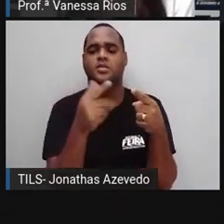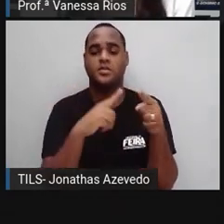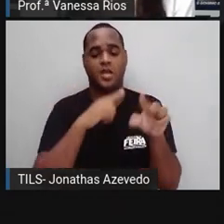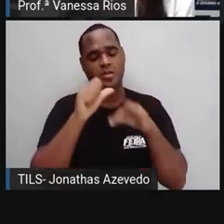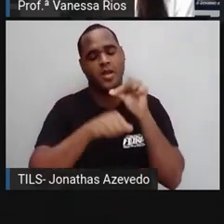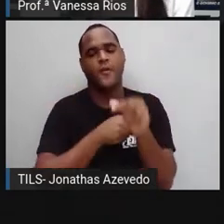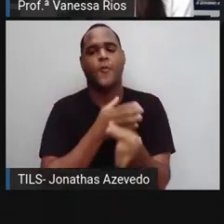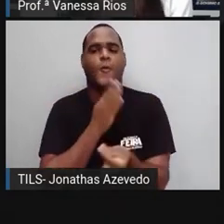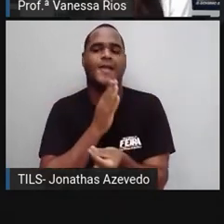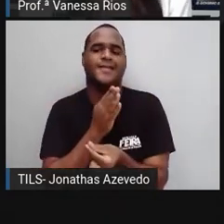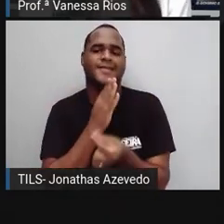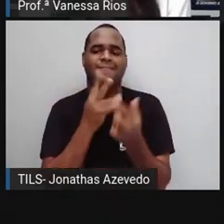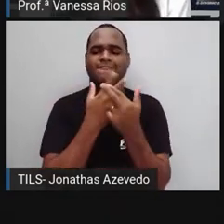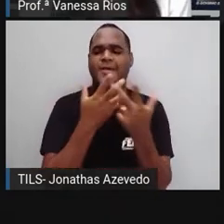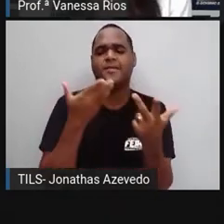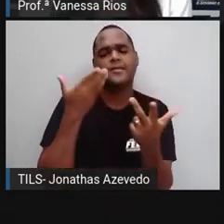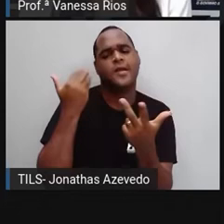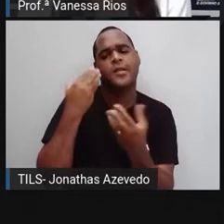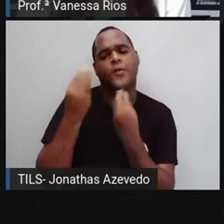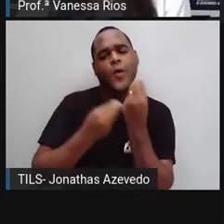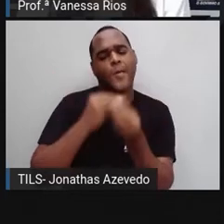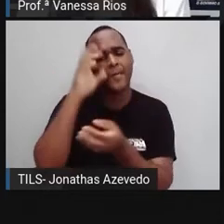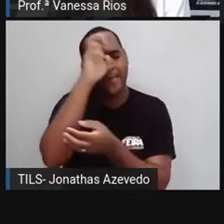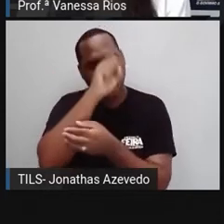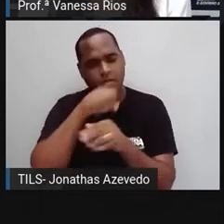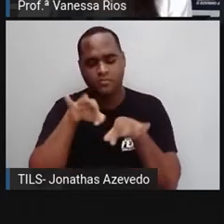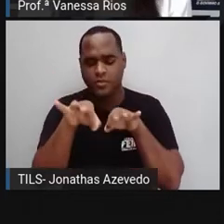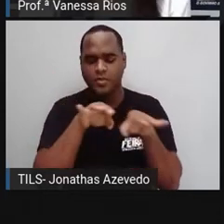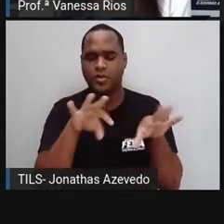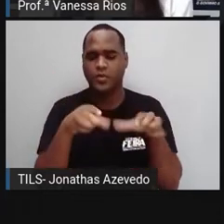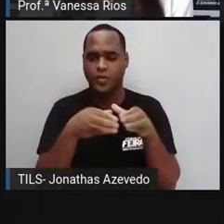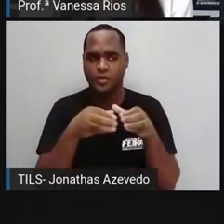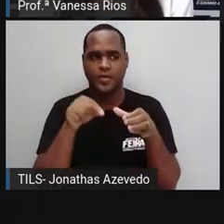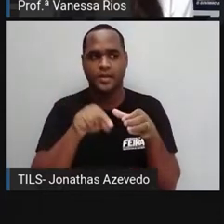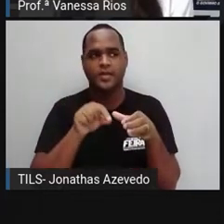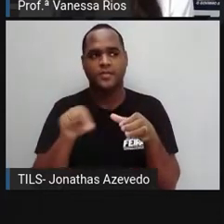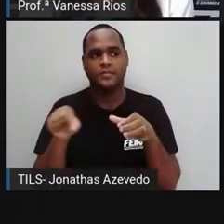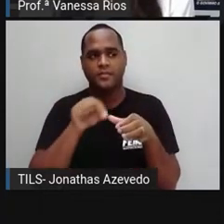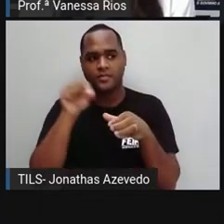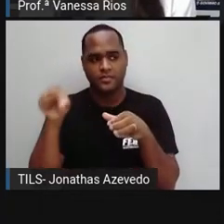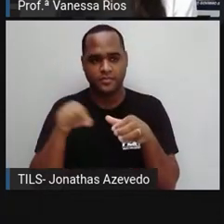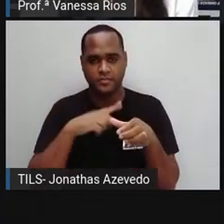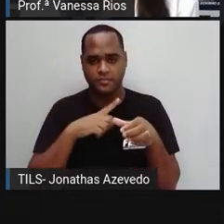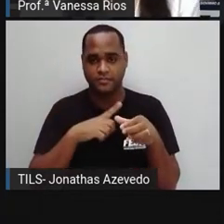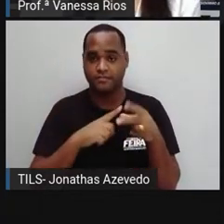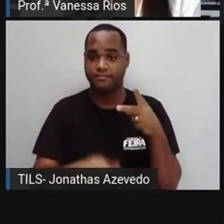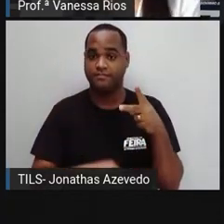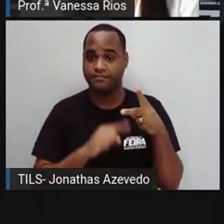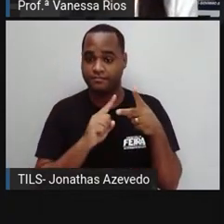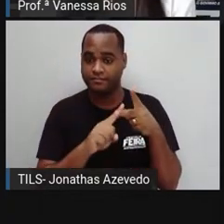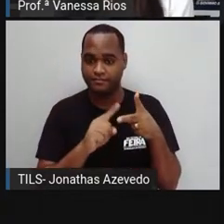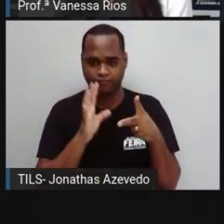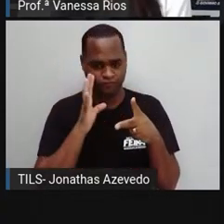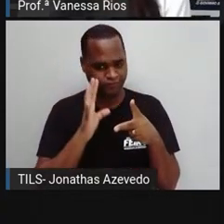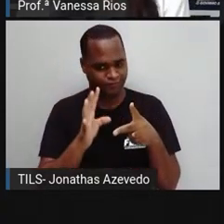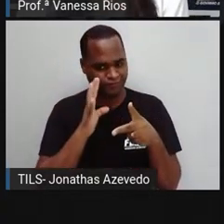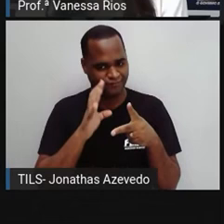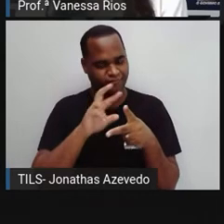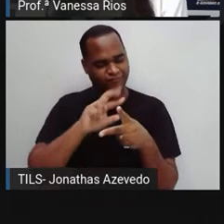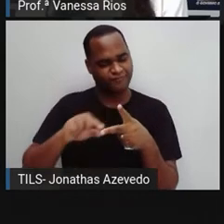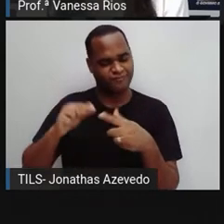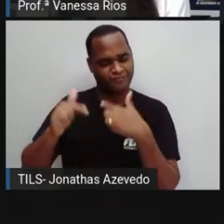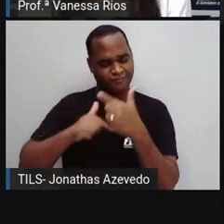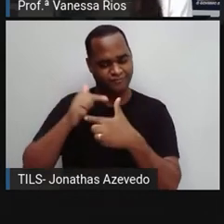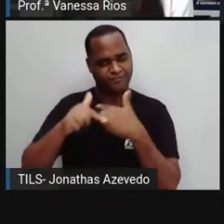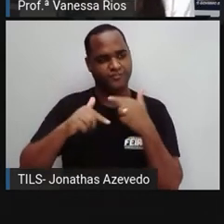conhecimento de como se lidera, que se organiza um grupo. Precisa ser voltado à ação. Então, a gente não pode ter